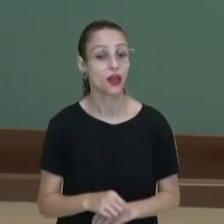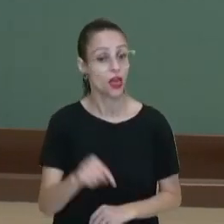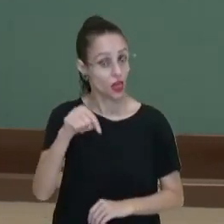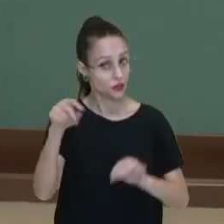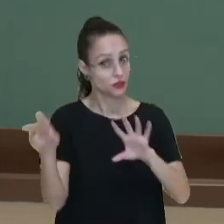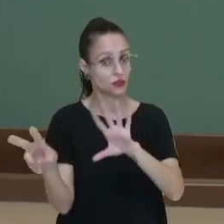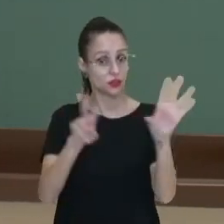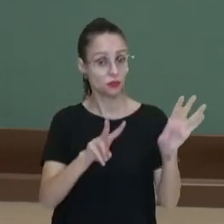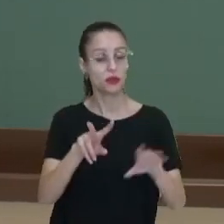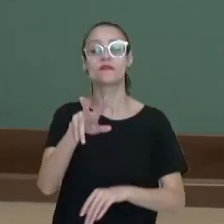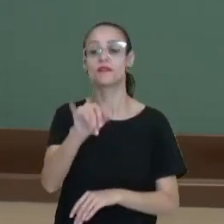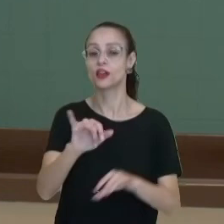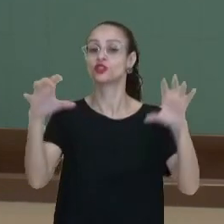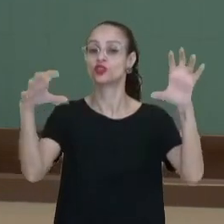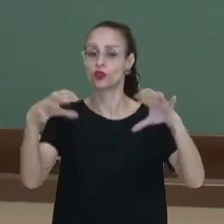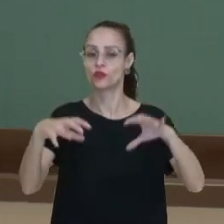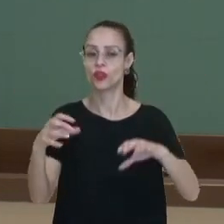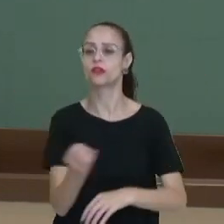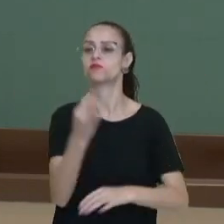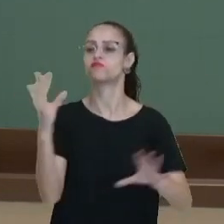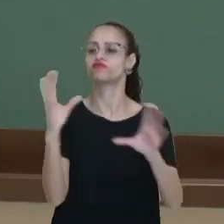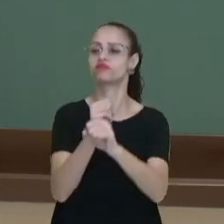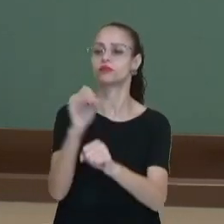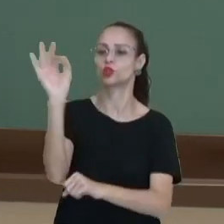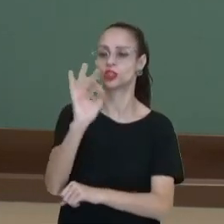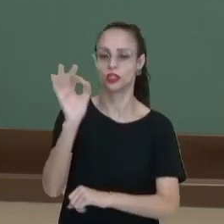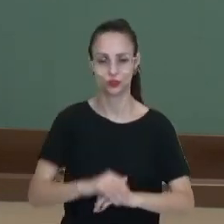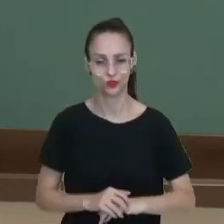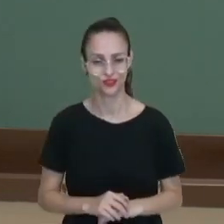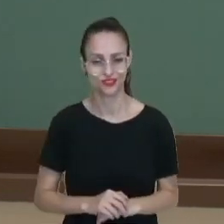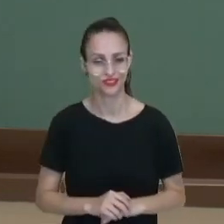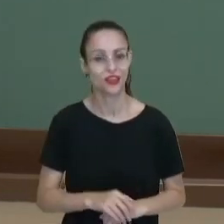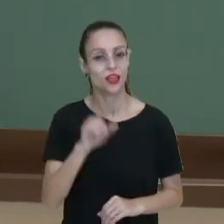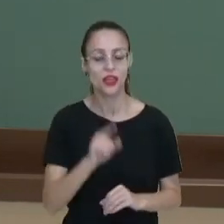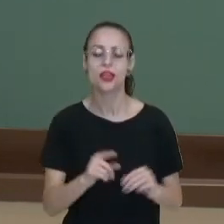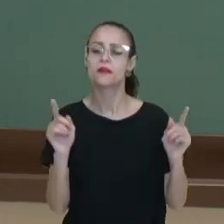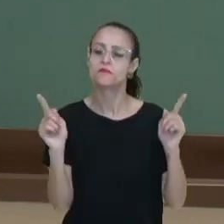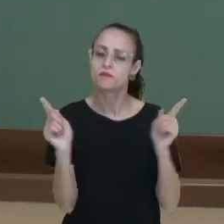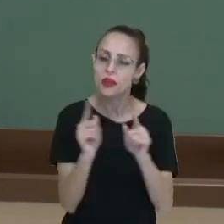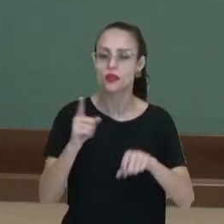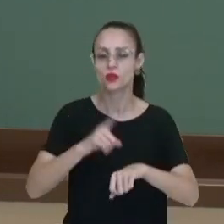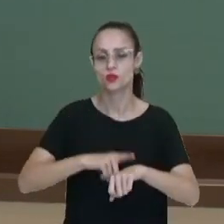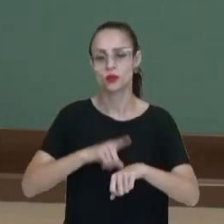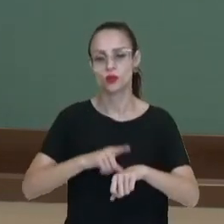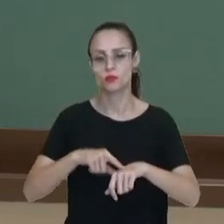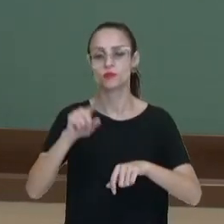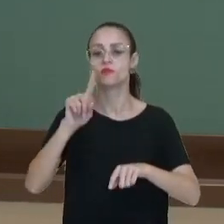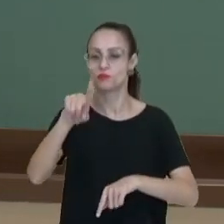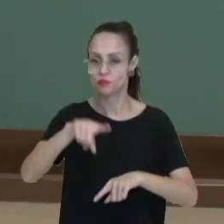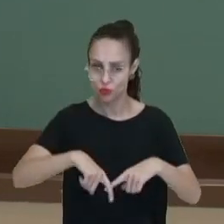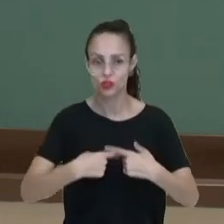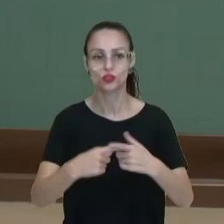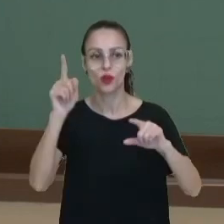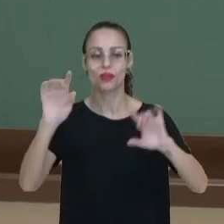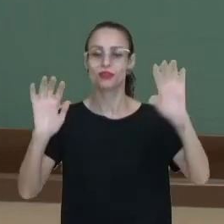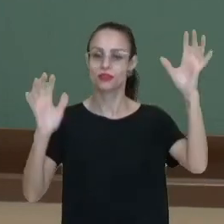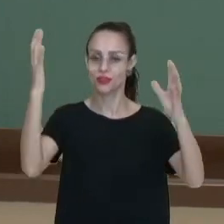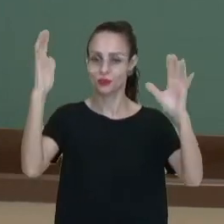semana, vai chover tanto. O período é menor. Por isso, ela está falando sobre o tempo.